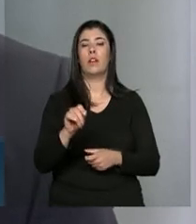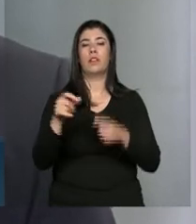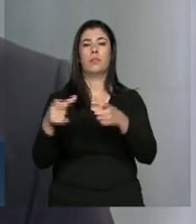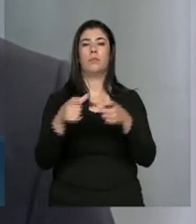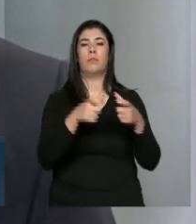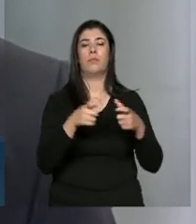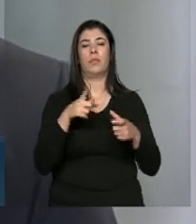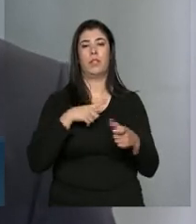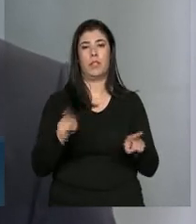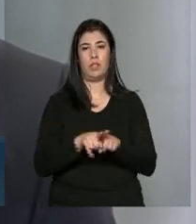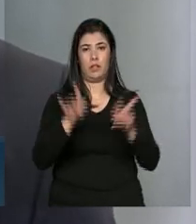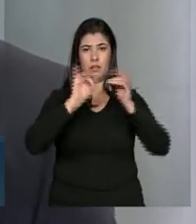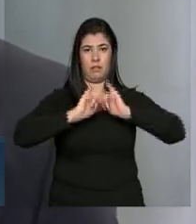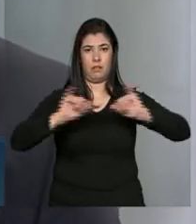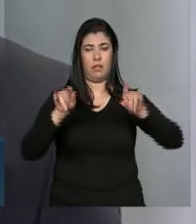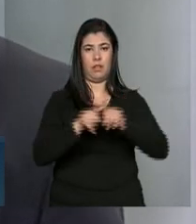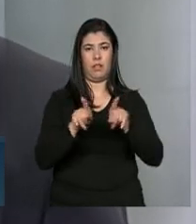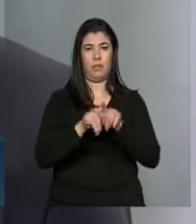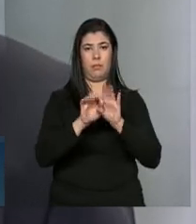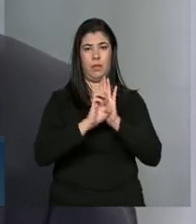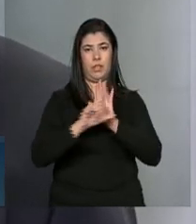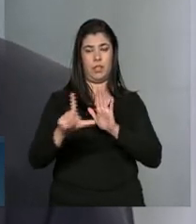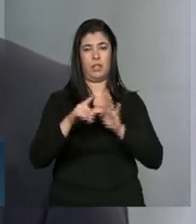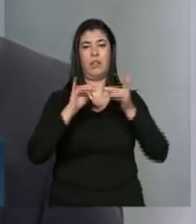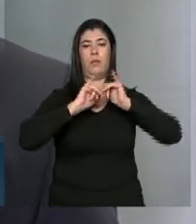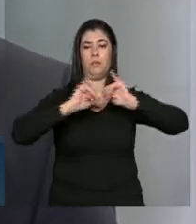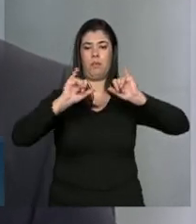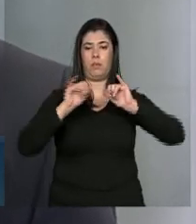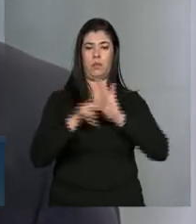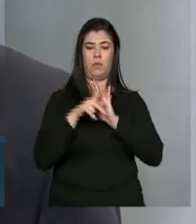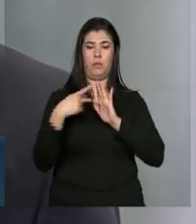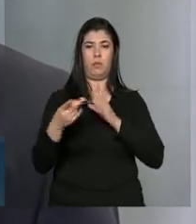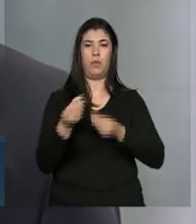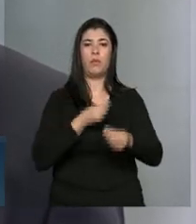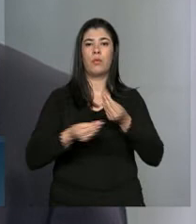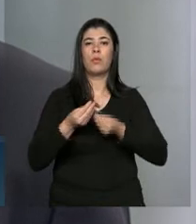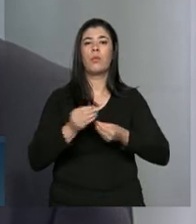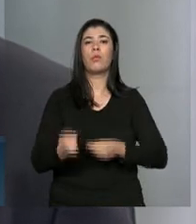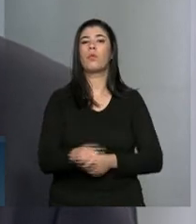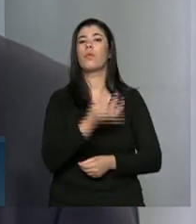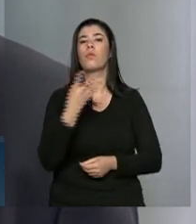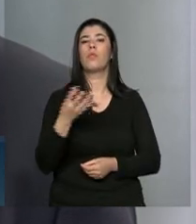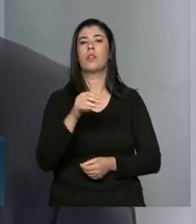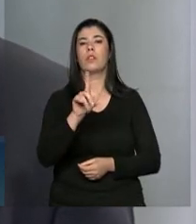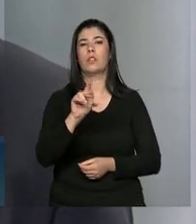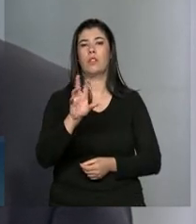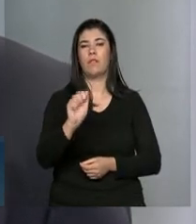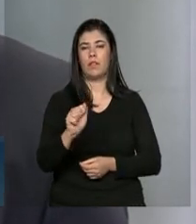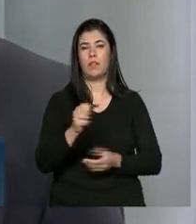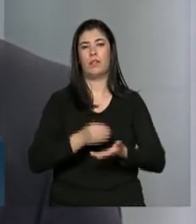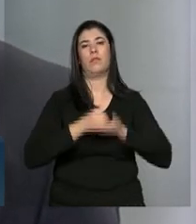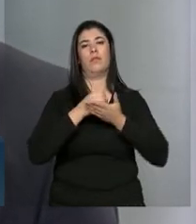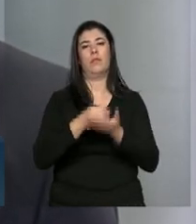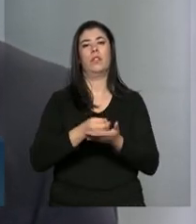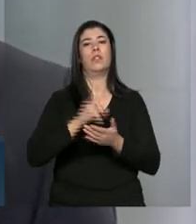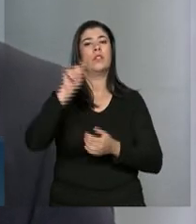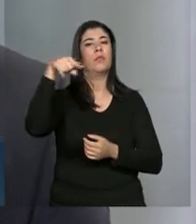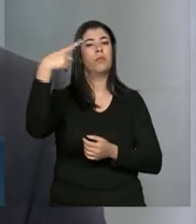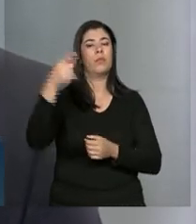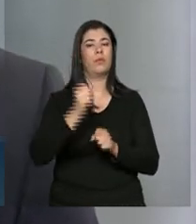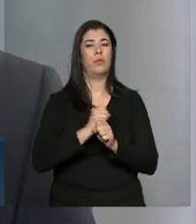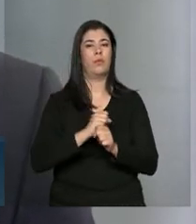hoje vamos estar lançando um edital, vai ser um anúncio com relação a quantas vagas já vão ser ofertadas para o ano de